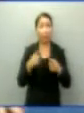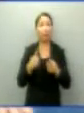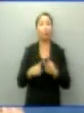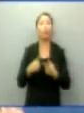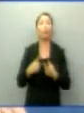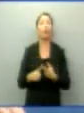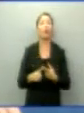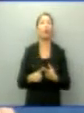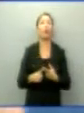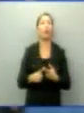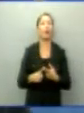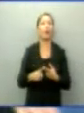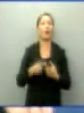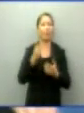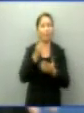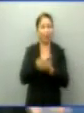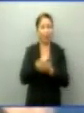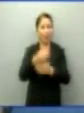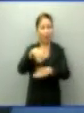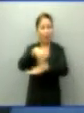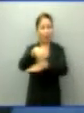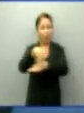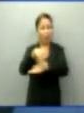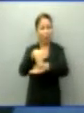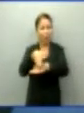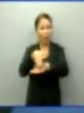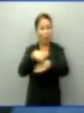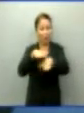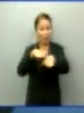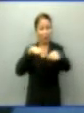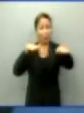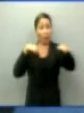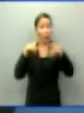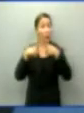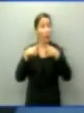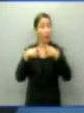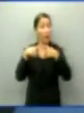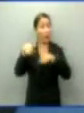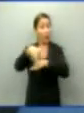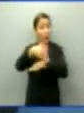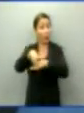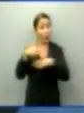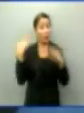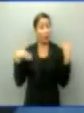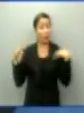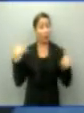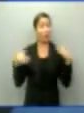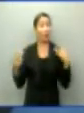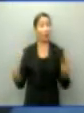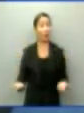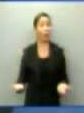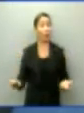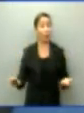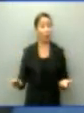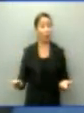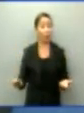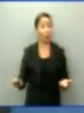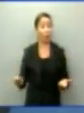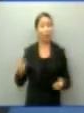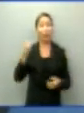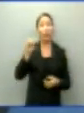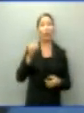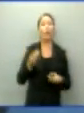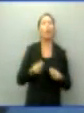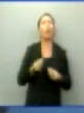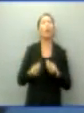sabemos ser uma de rodovia de passeio. Agora, o Estado dará